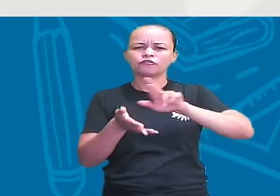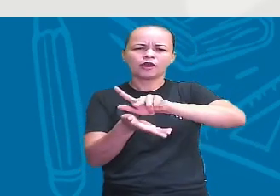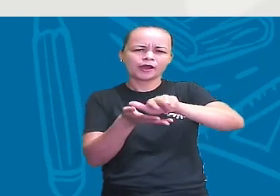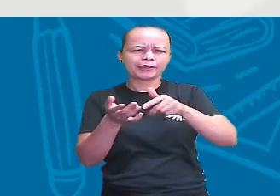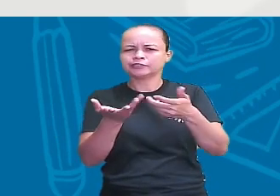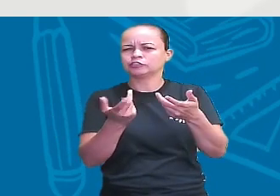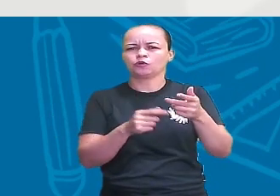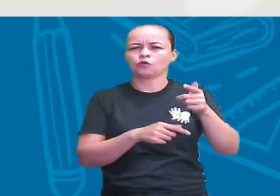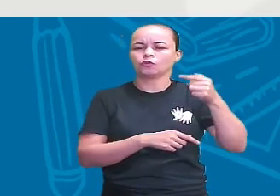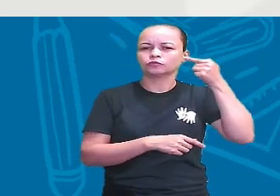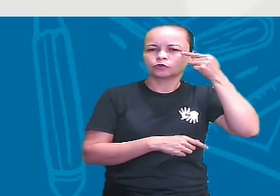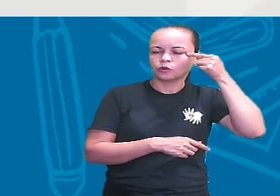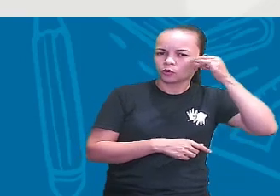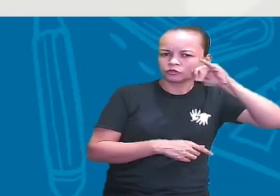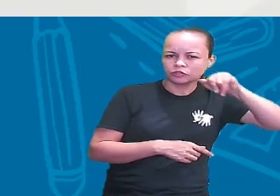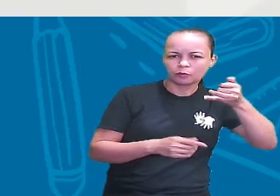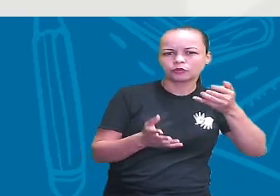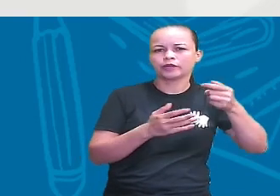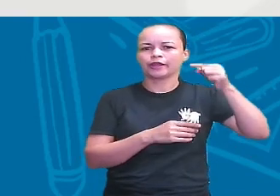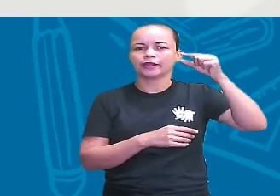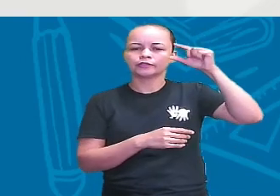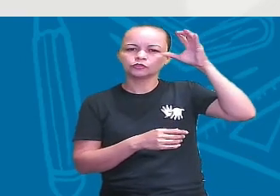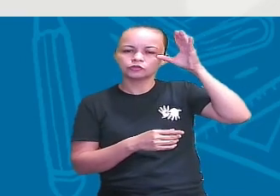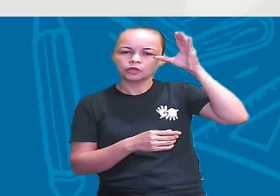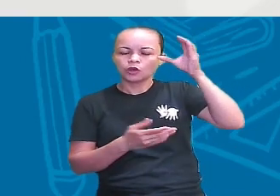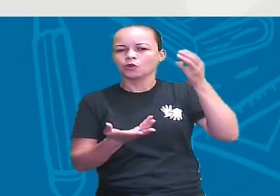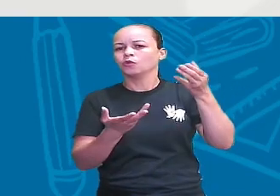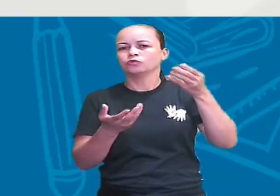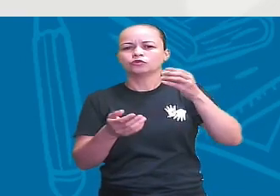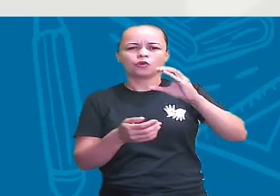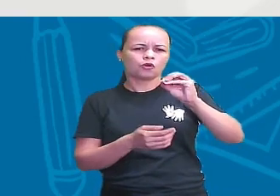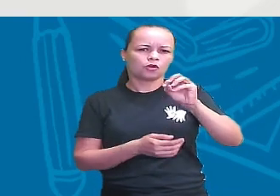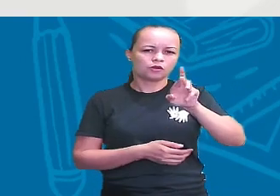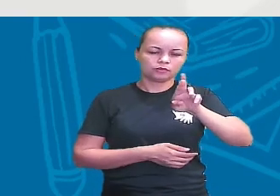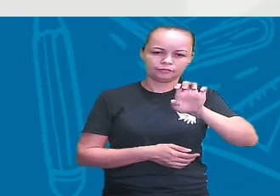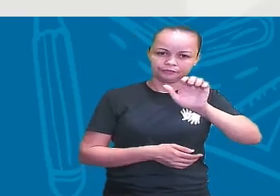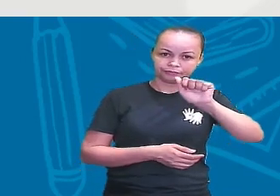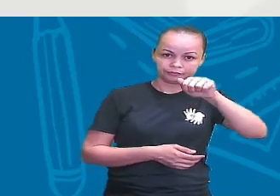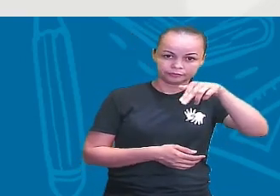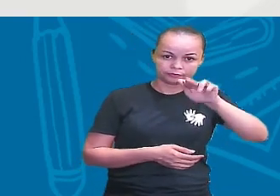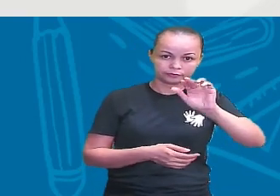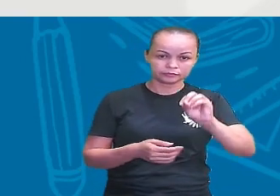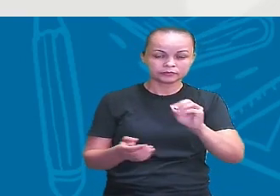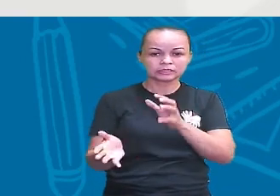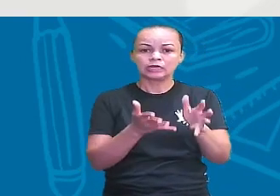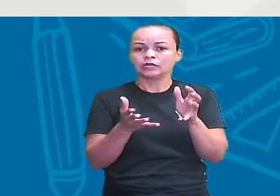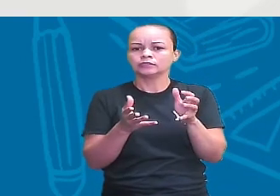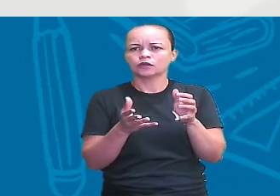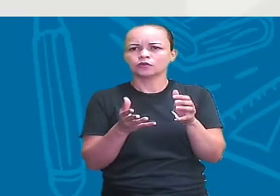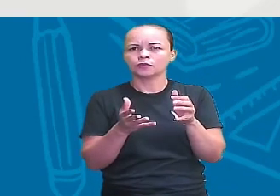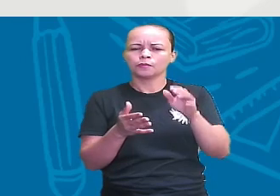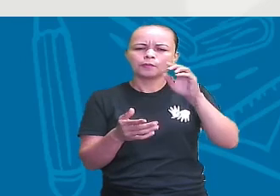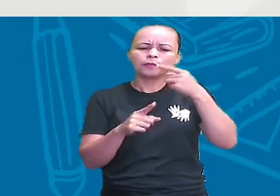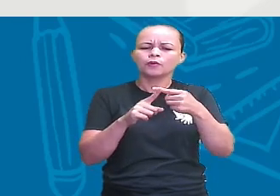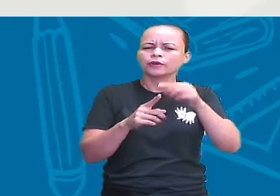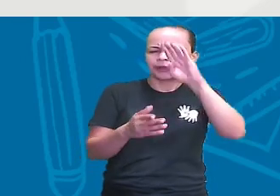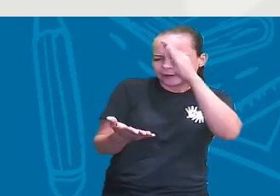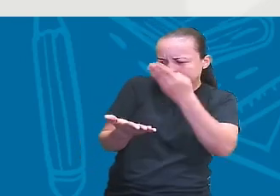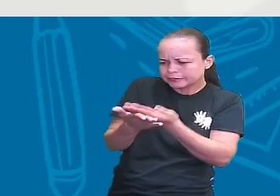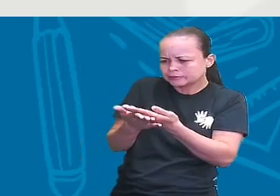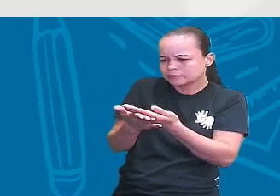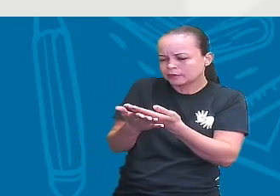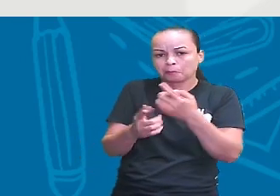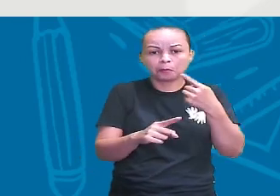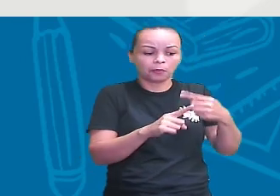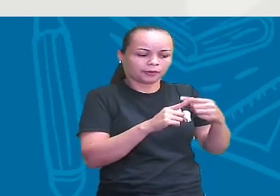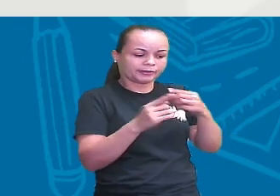chineses, os mongóis, os coreanos, né? E por que que eles acreditam nisso? Porque se a gente for olhar para os nossos povos